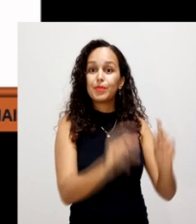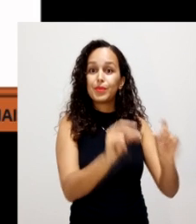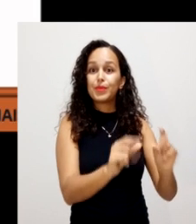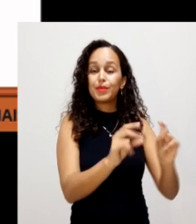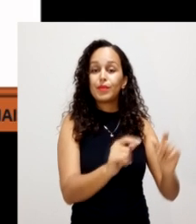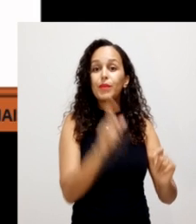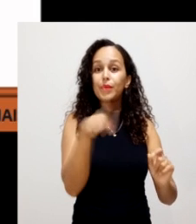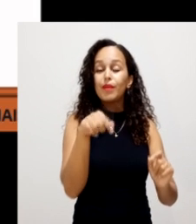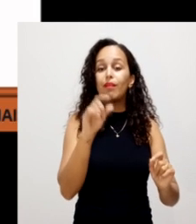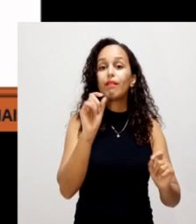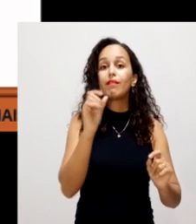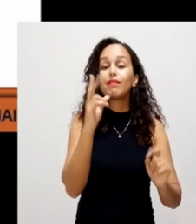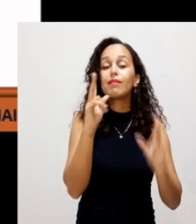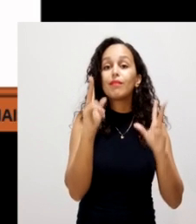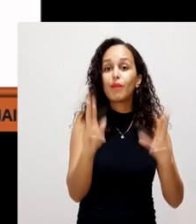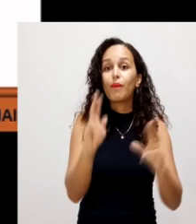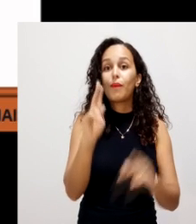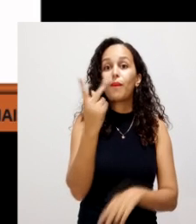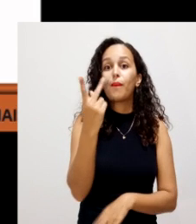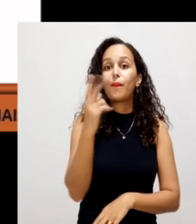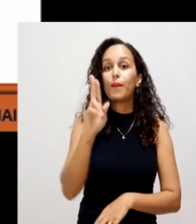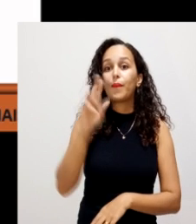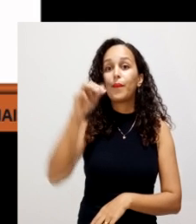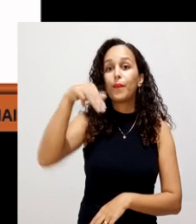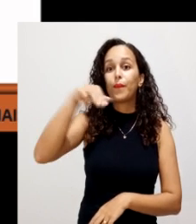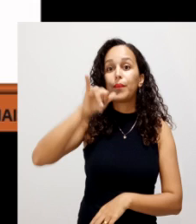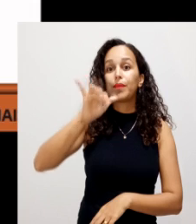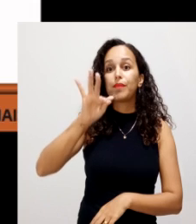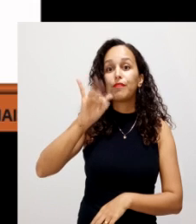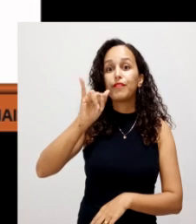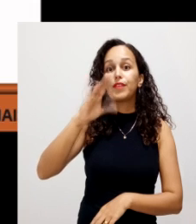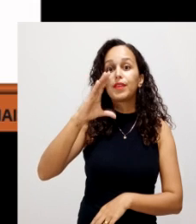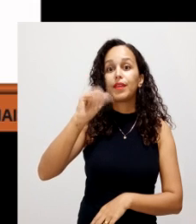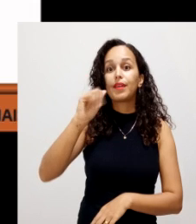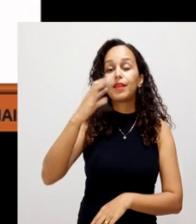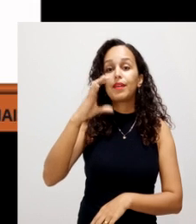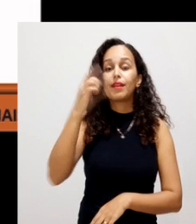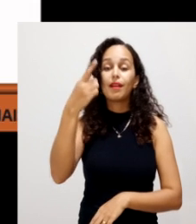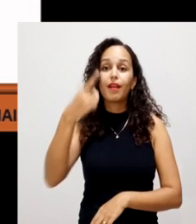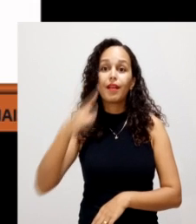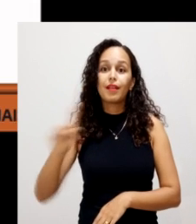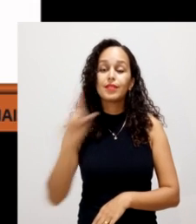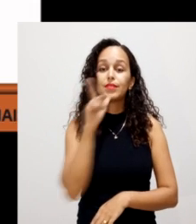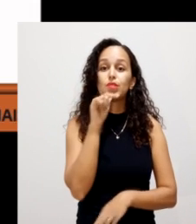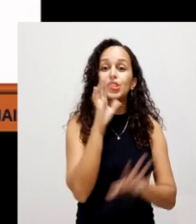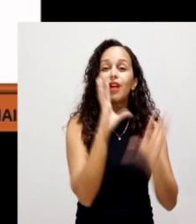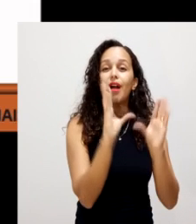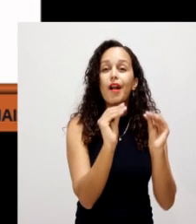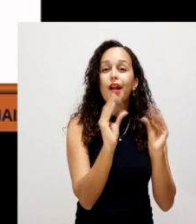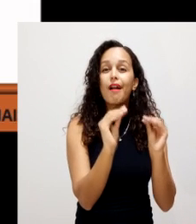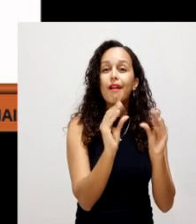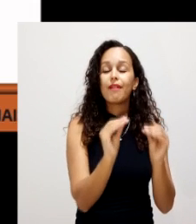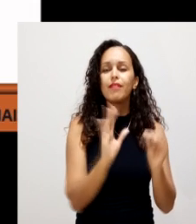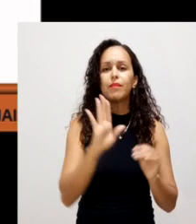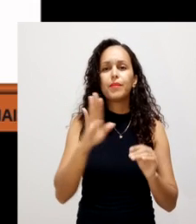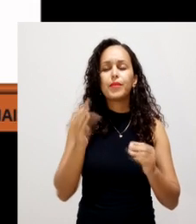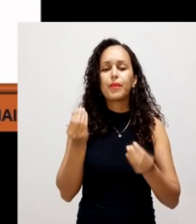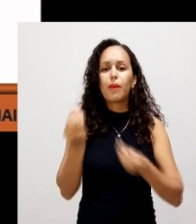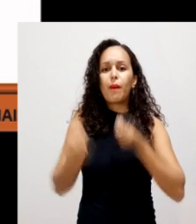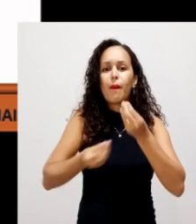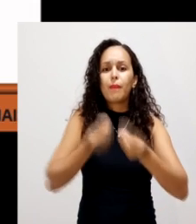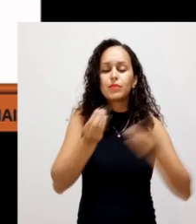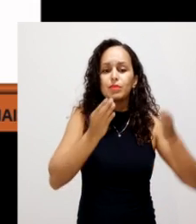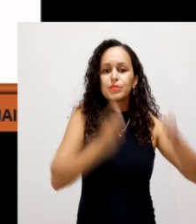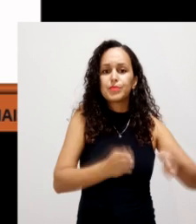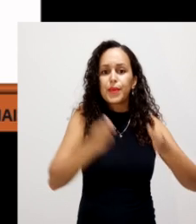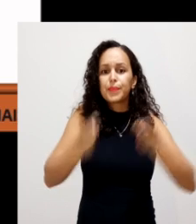de um processo de umificação. E aqui, gente, está mostrando para vocês como é que acontece esse processo, essas